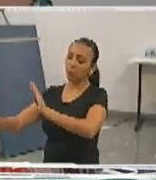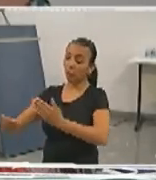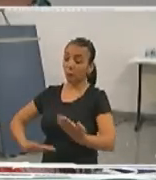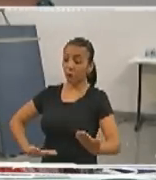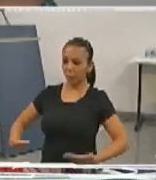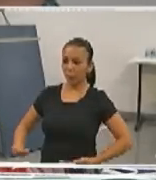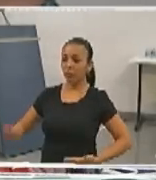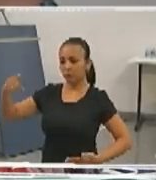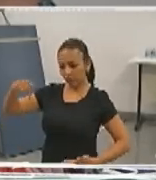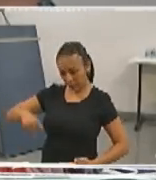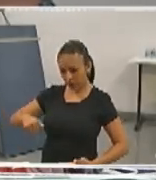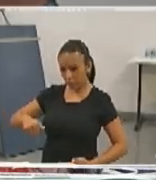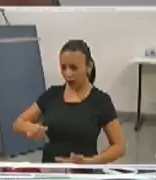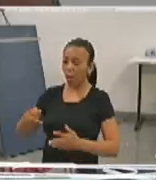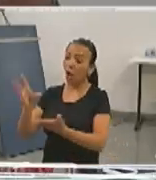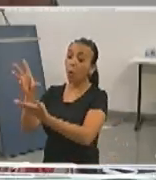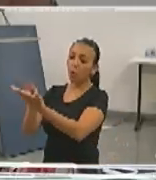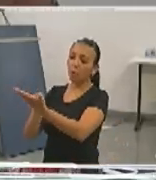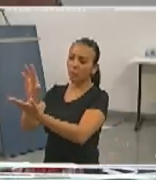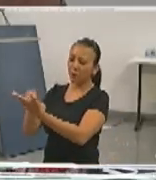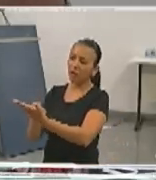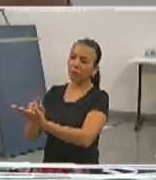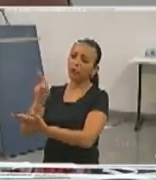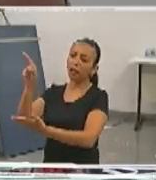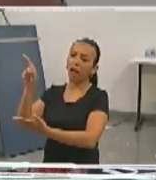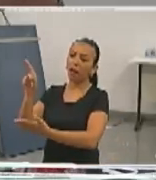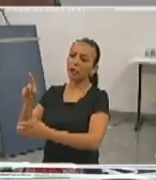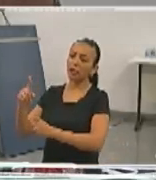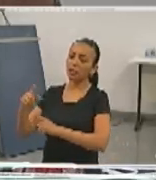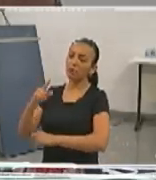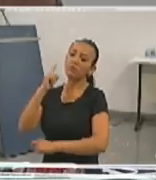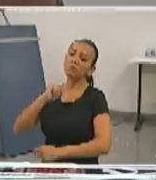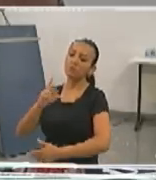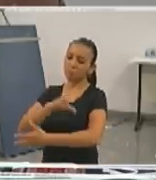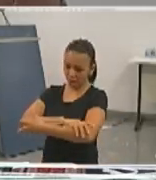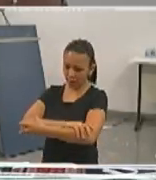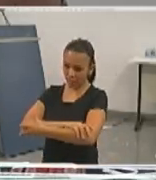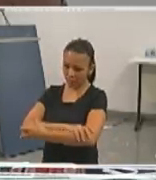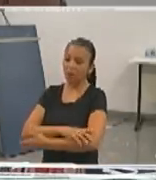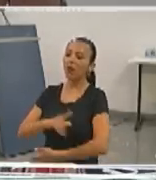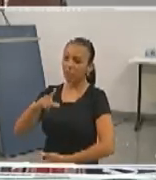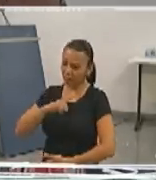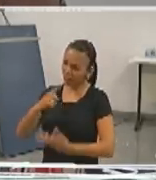Federal de Uberlândia. Ele visa dar atenção,